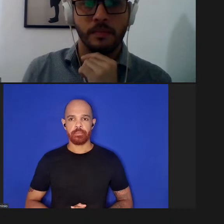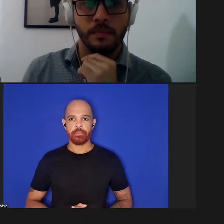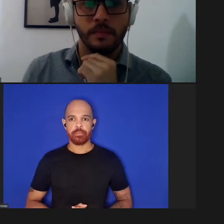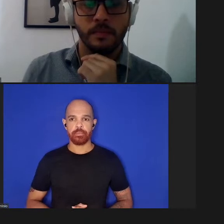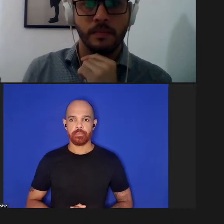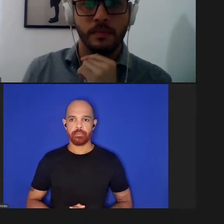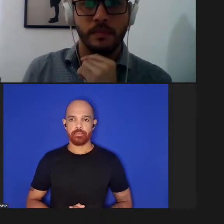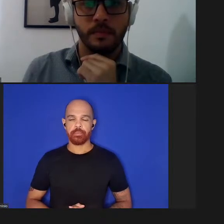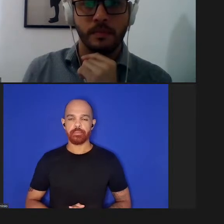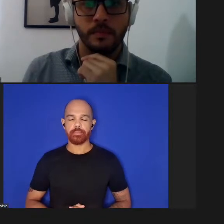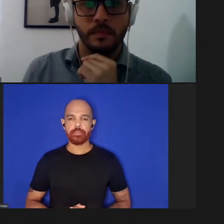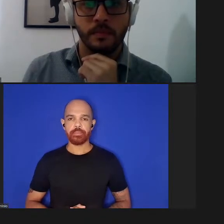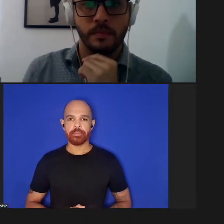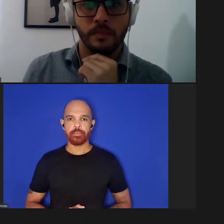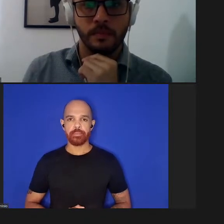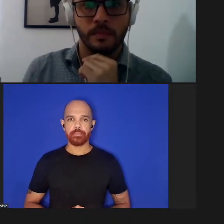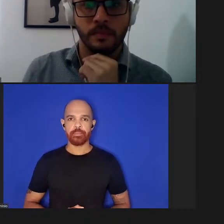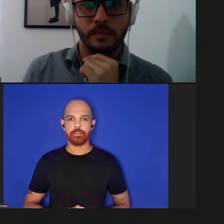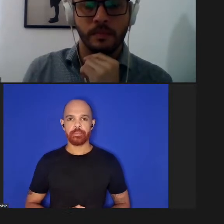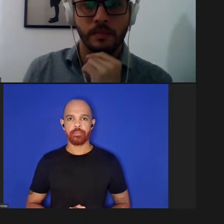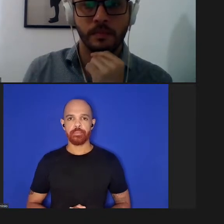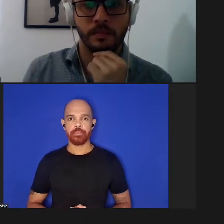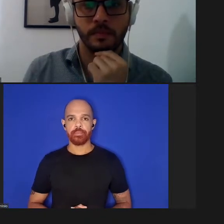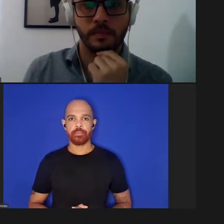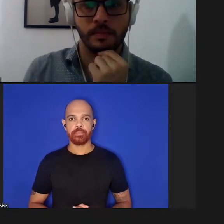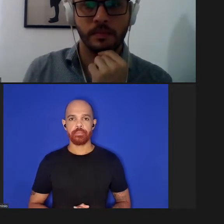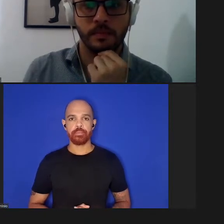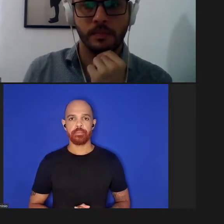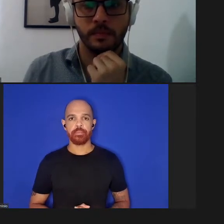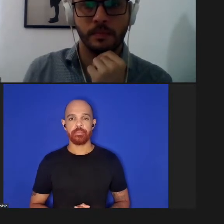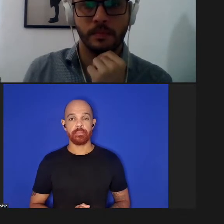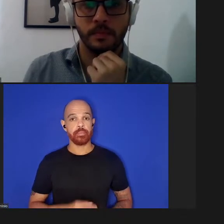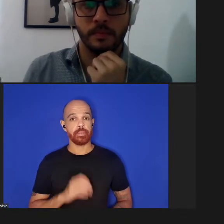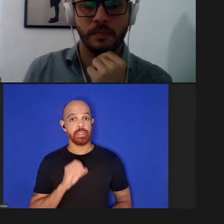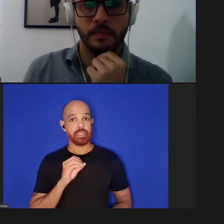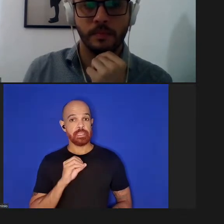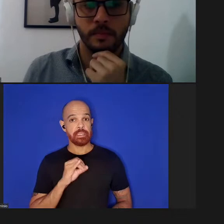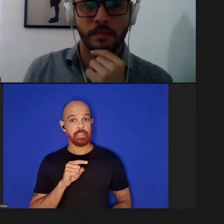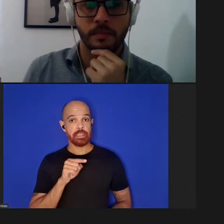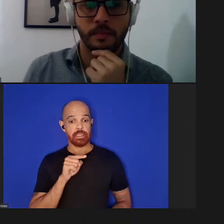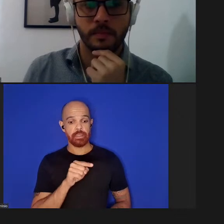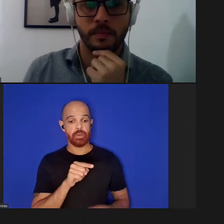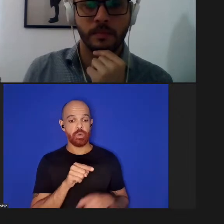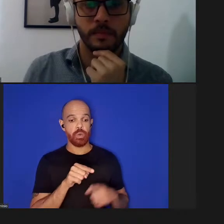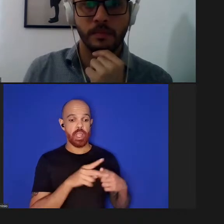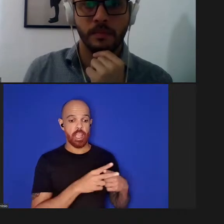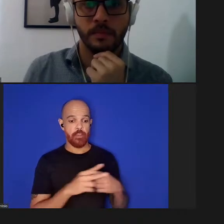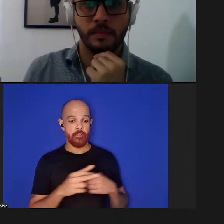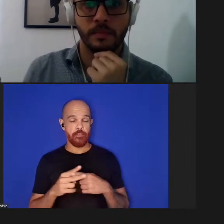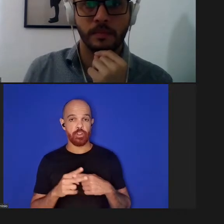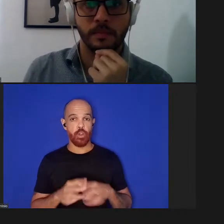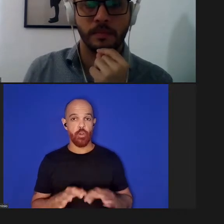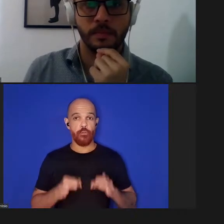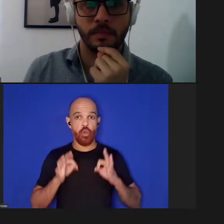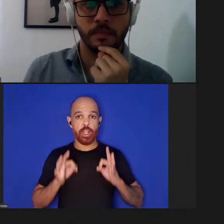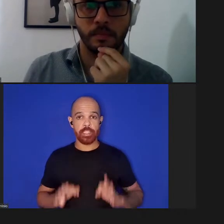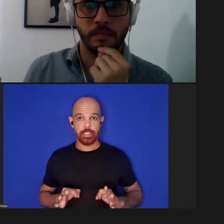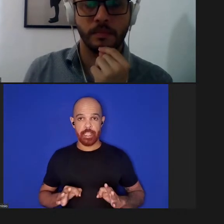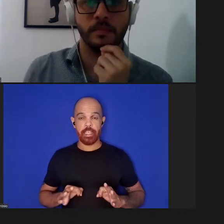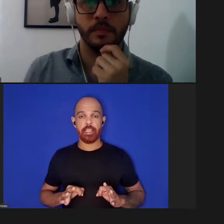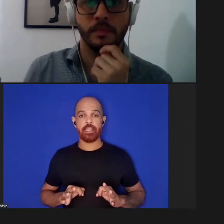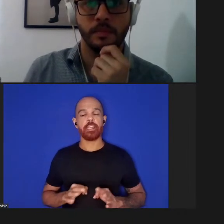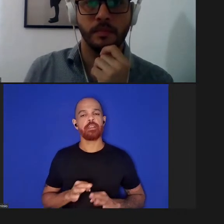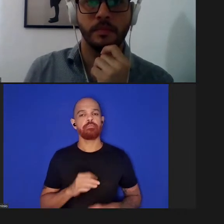se o revisor for honesto ele ou ela vai analisar o paper